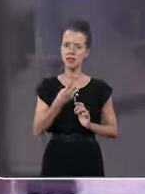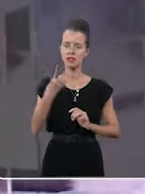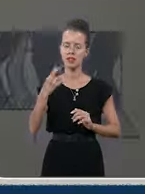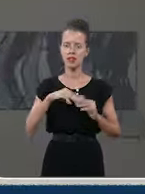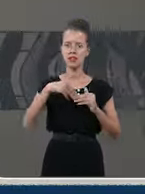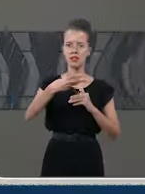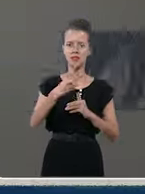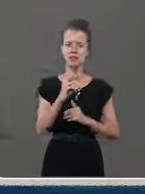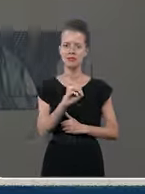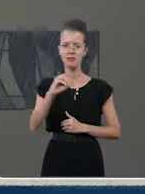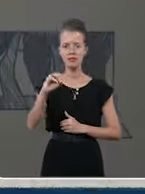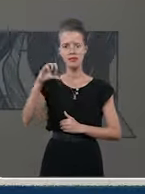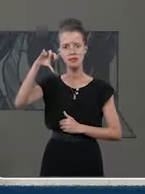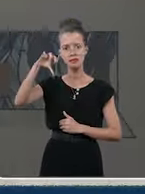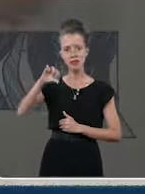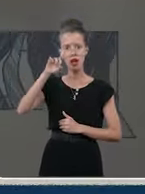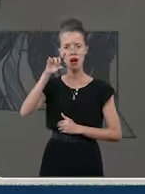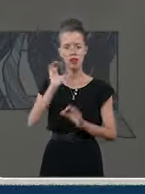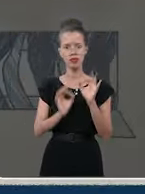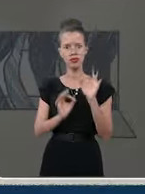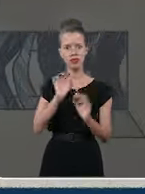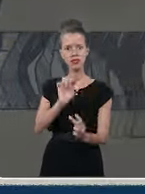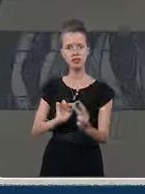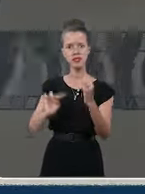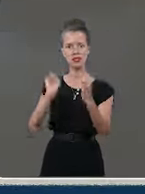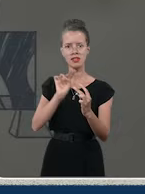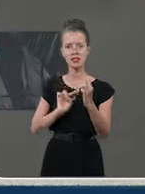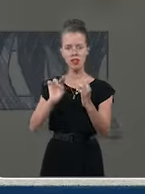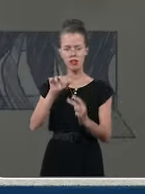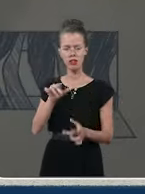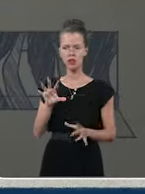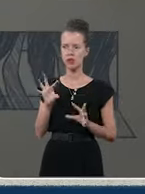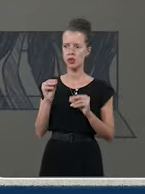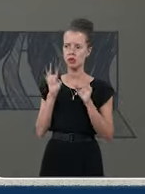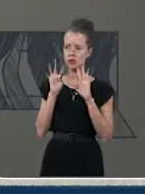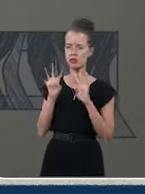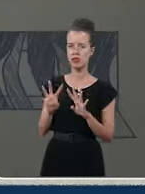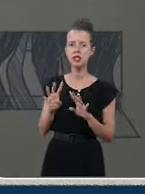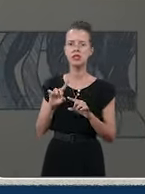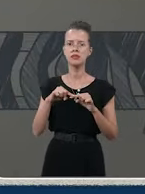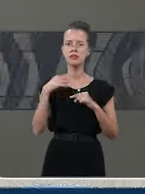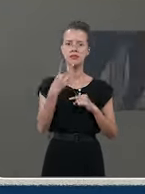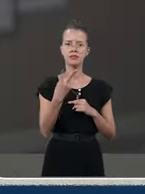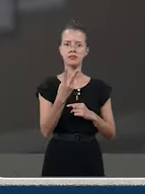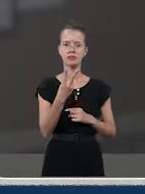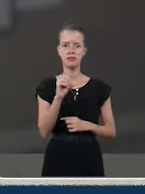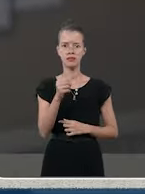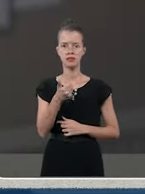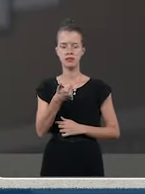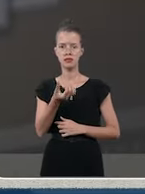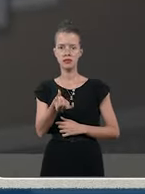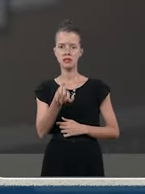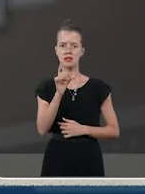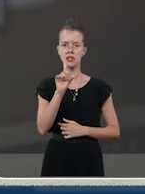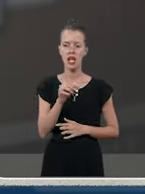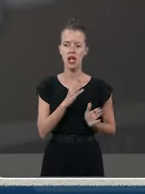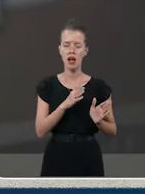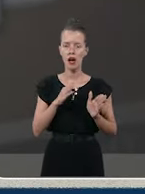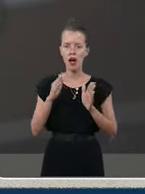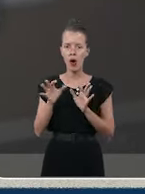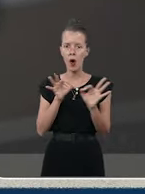2009, projeto Justiça na Era Virtual, que chamou bastante a atenção. 2016,